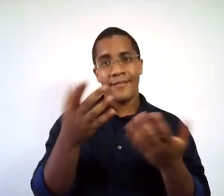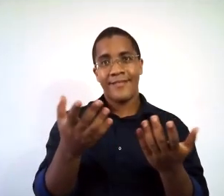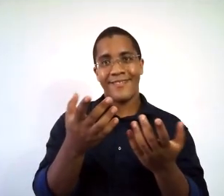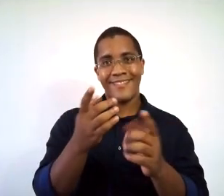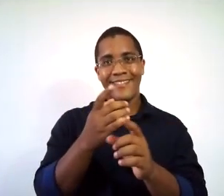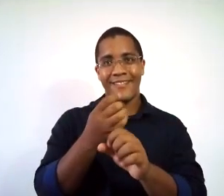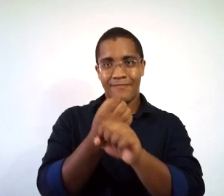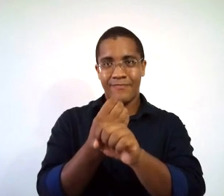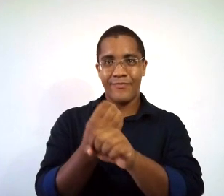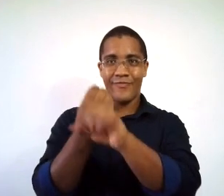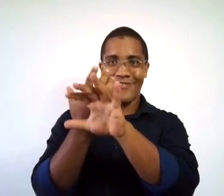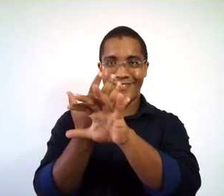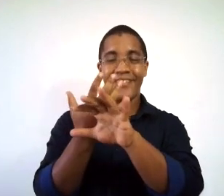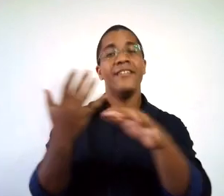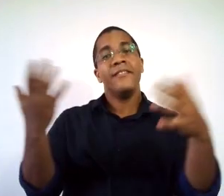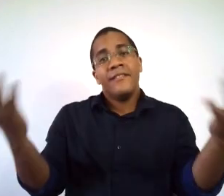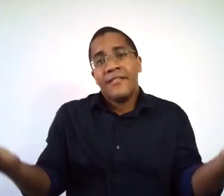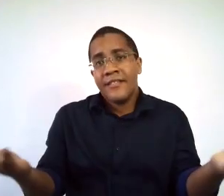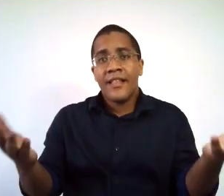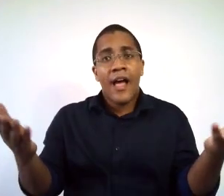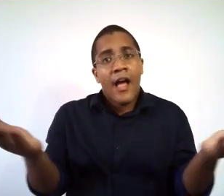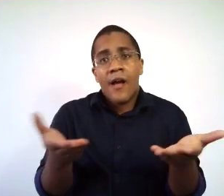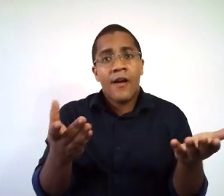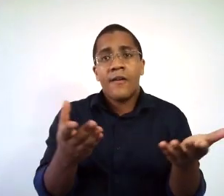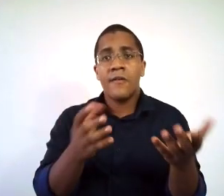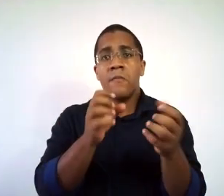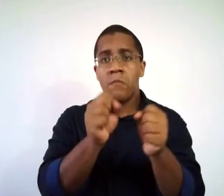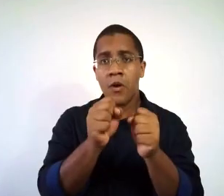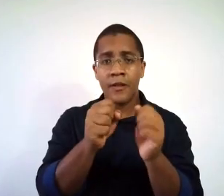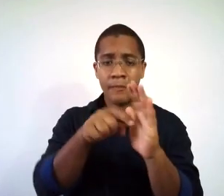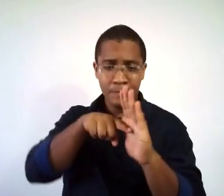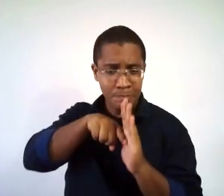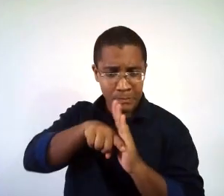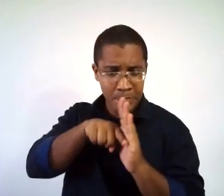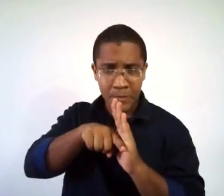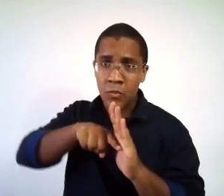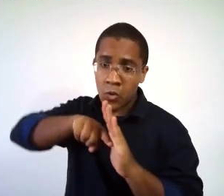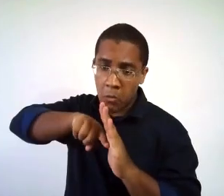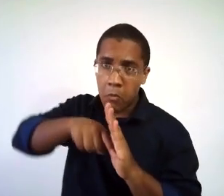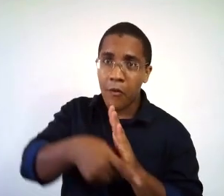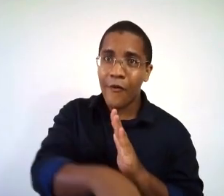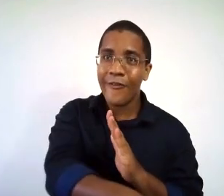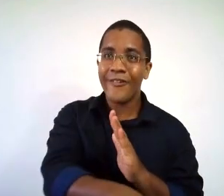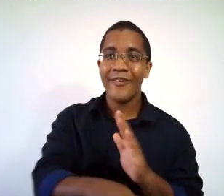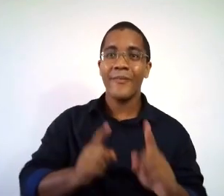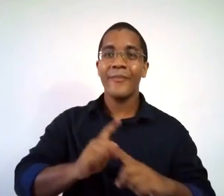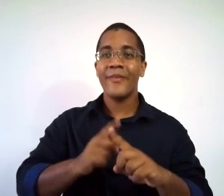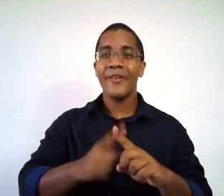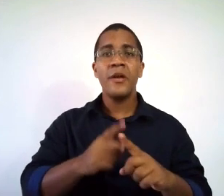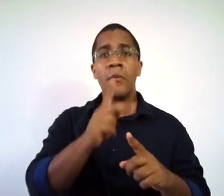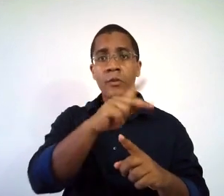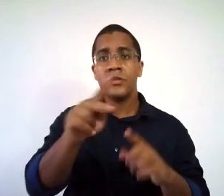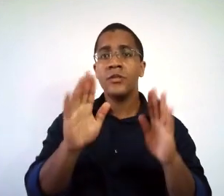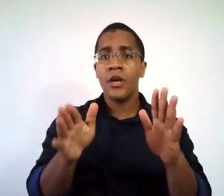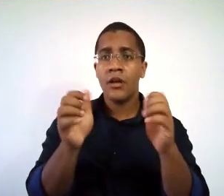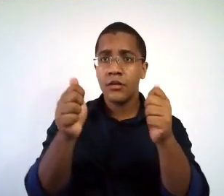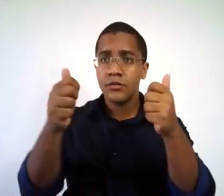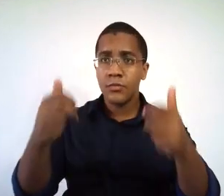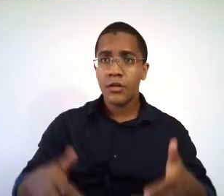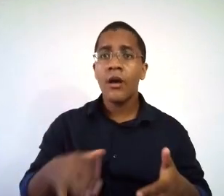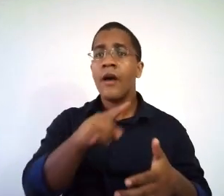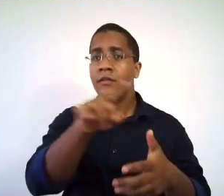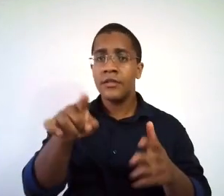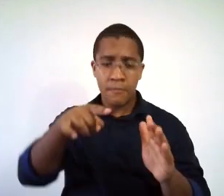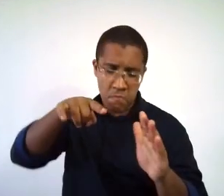daquilo que a gente tratou com você nessa aula não presencial. Então, você sempre pode ir além daquilo que o professor te